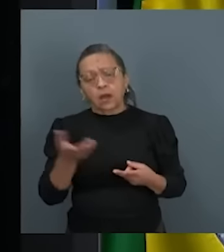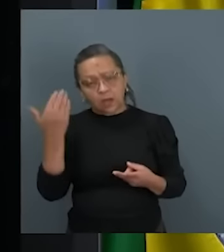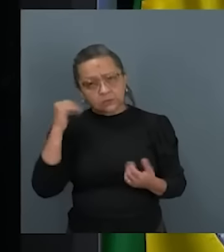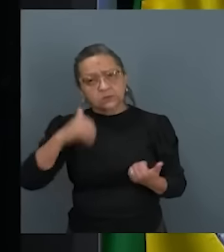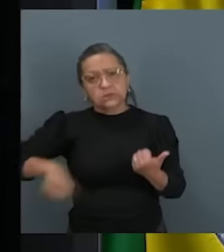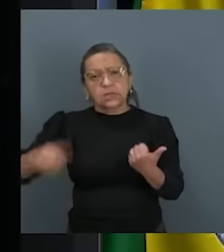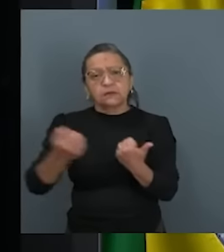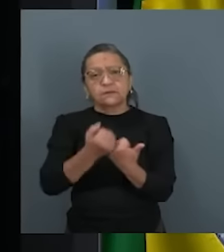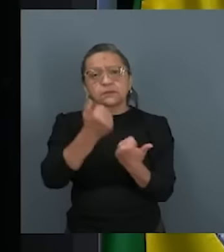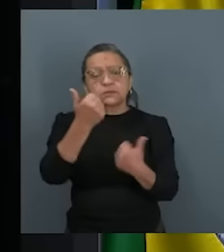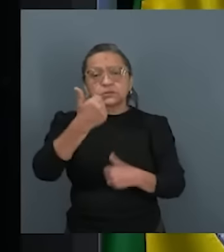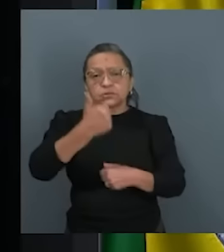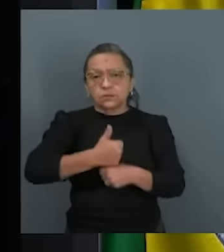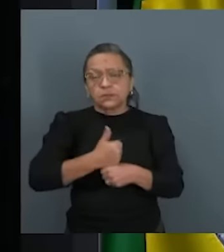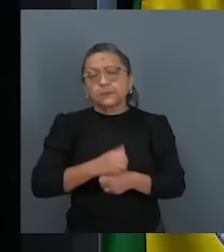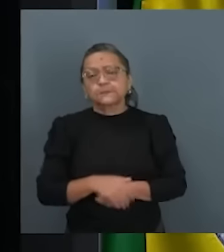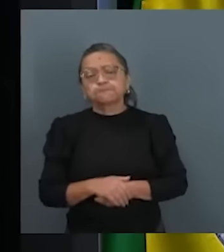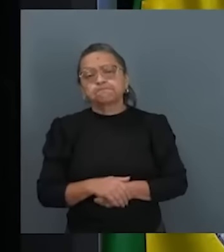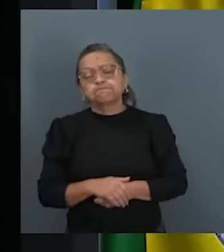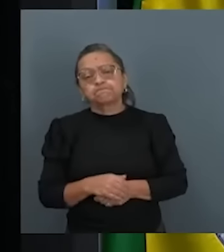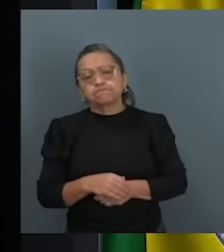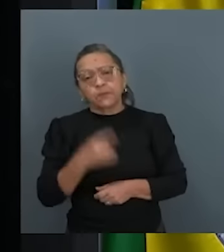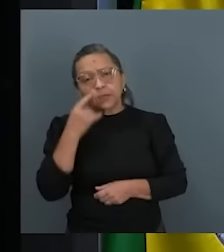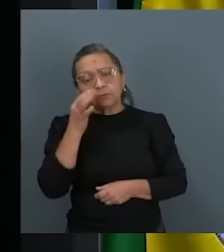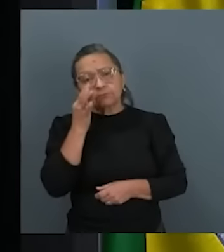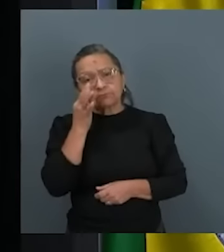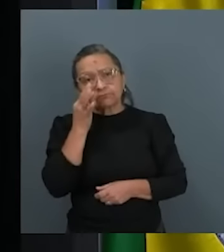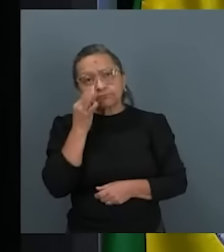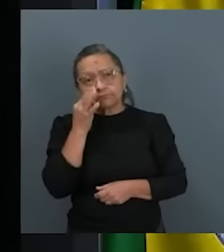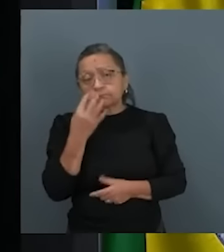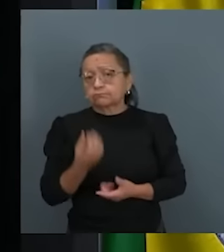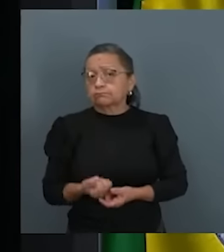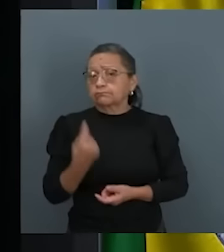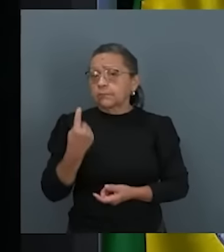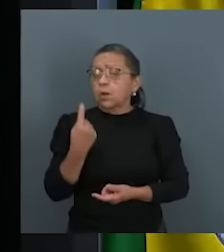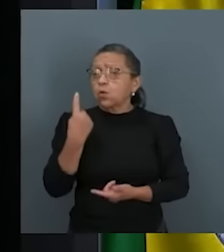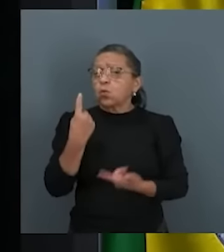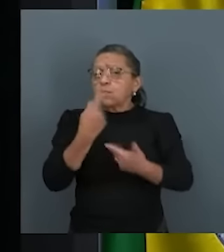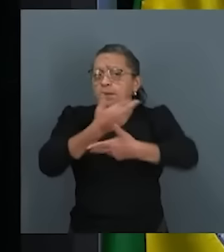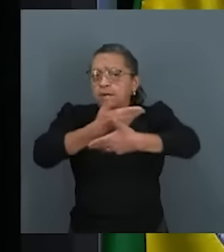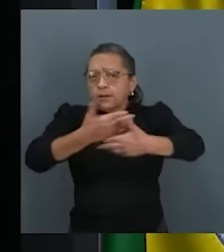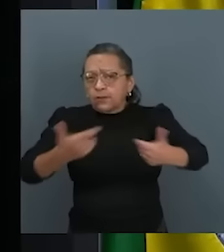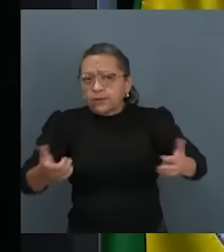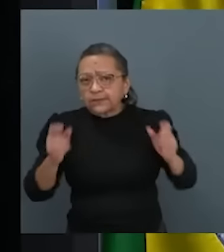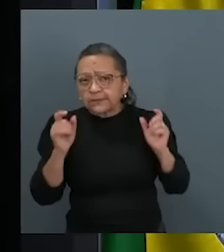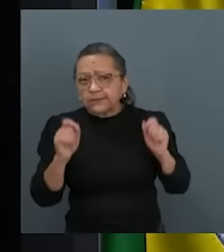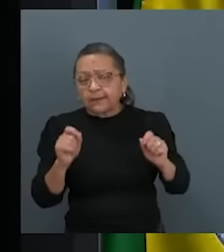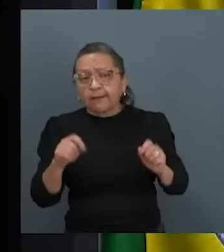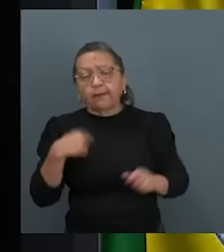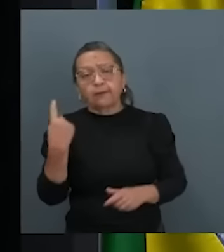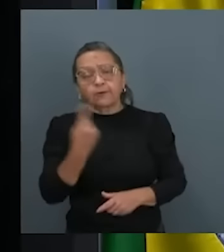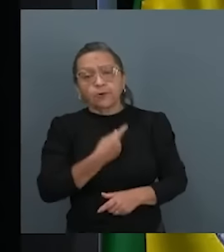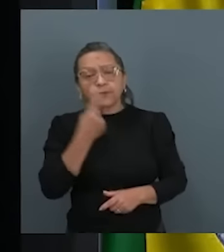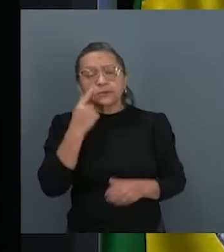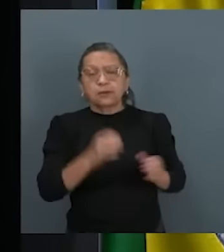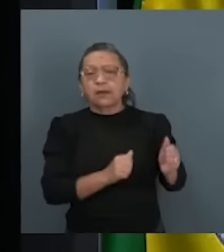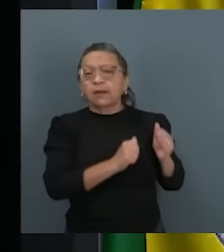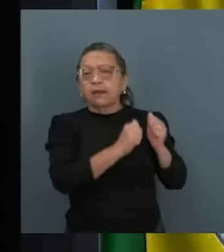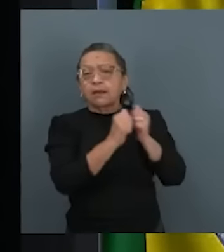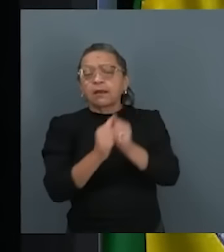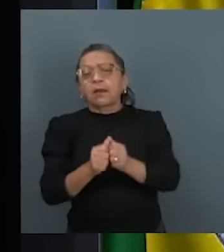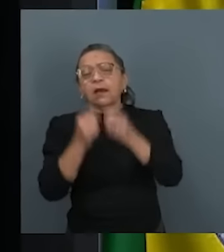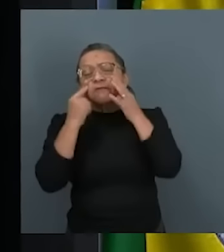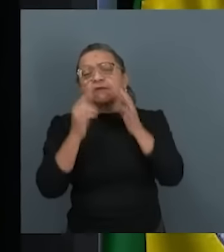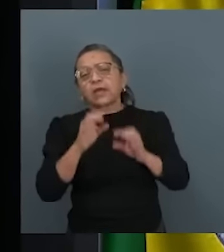senador Reis. E uma coisa, senador André Amaral, é nós acompanharmos